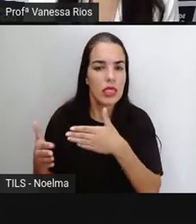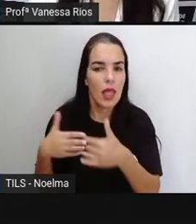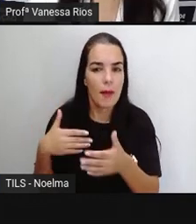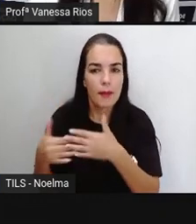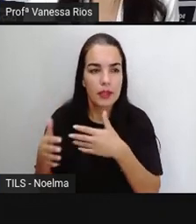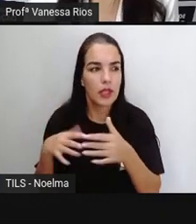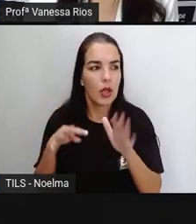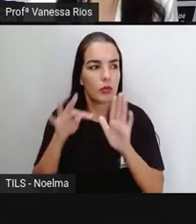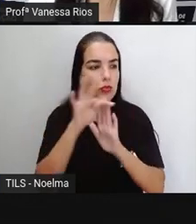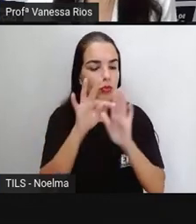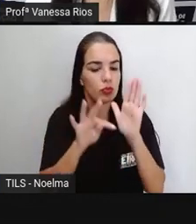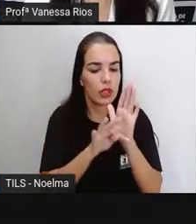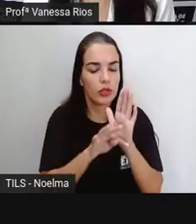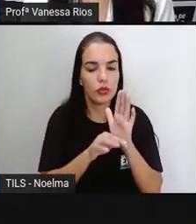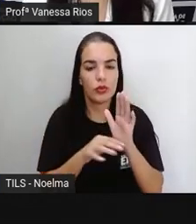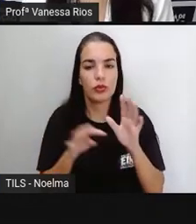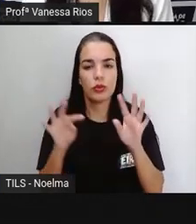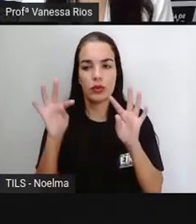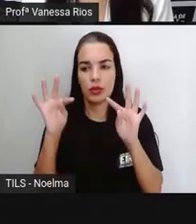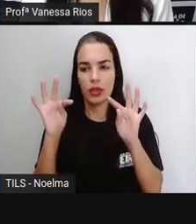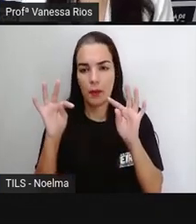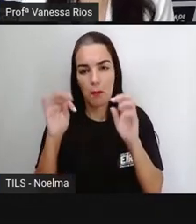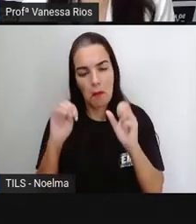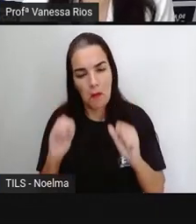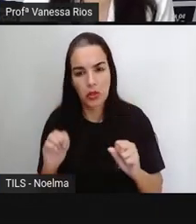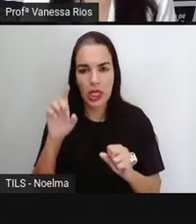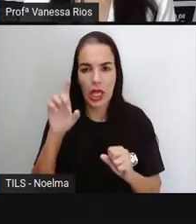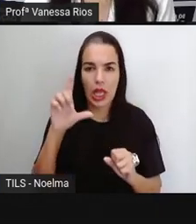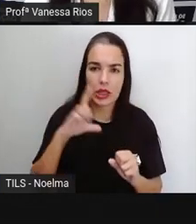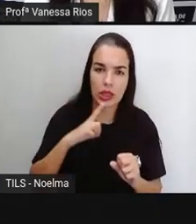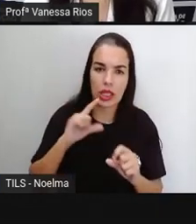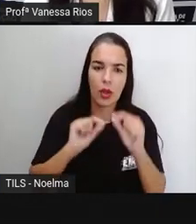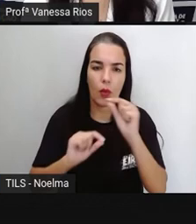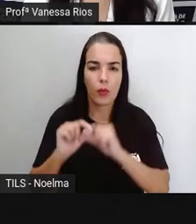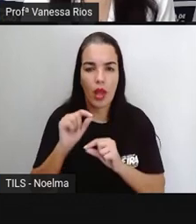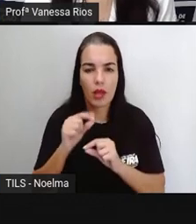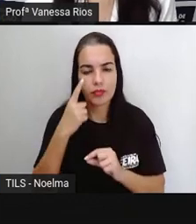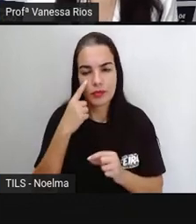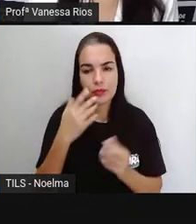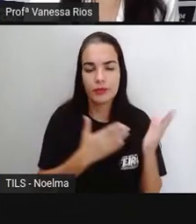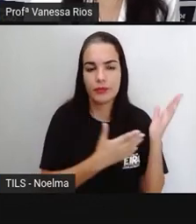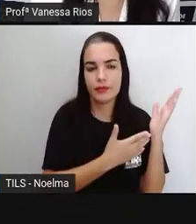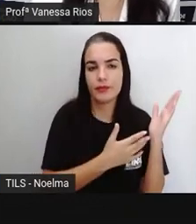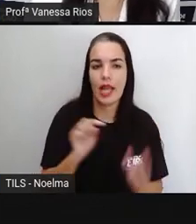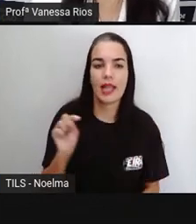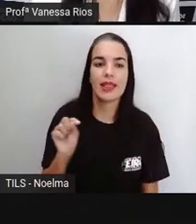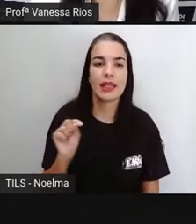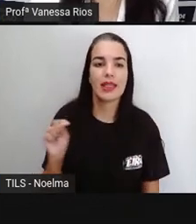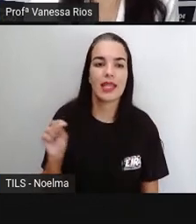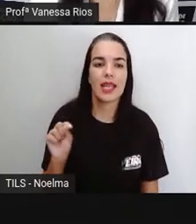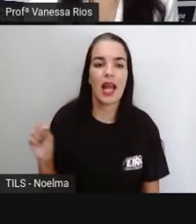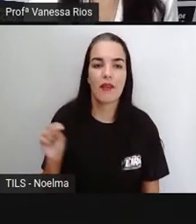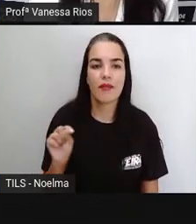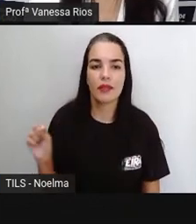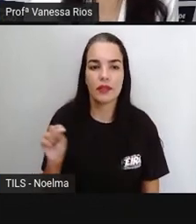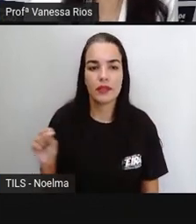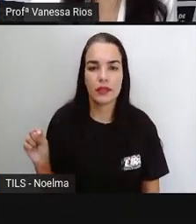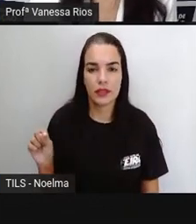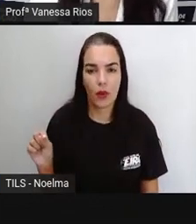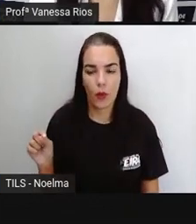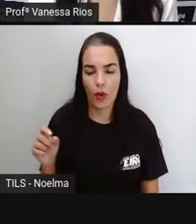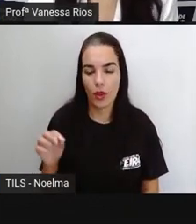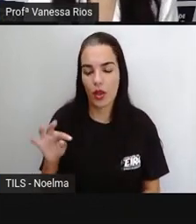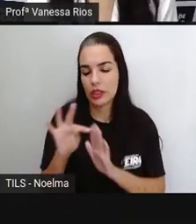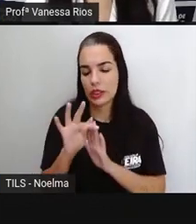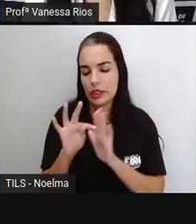pontuações podem ter funções diferentes. A exemplo travessão que lá nos textos jornalísticos nos textos narrativos